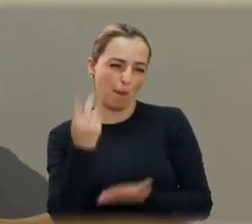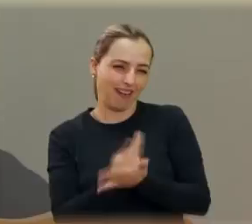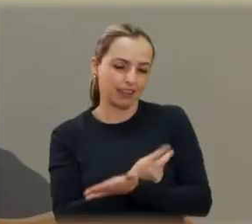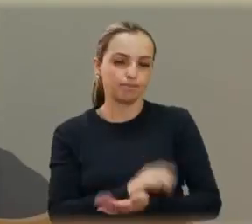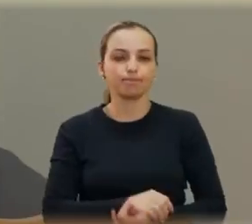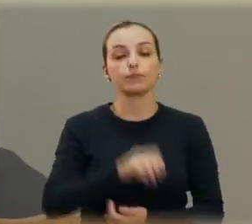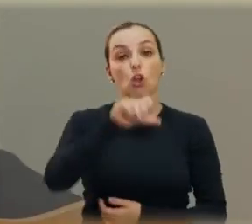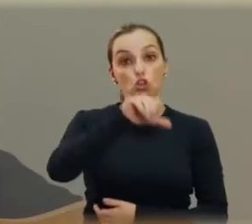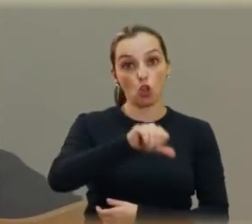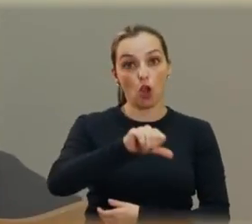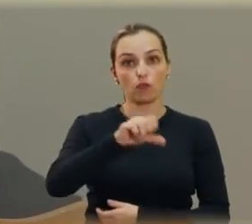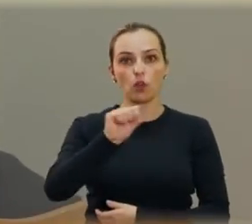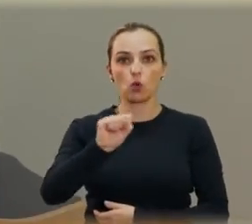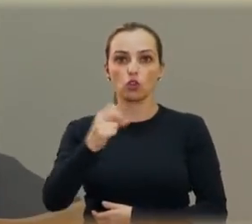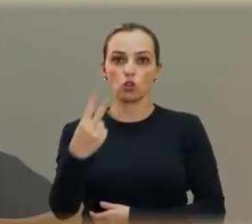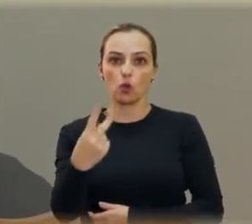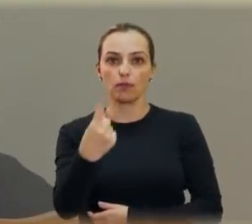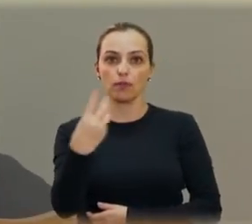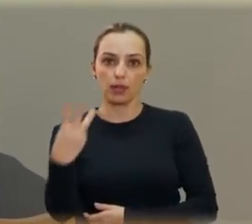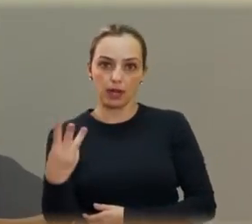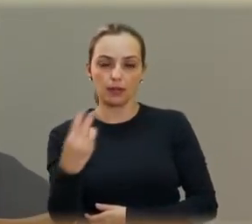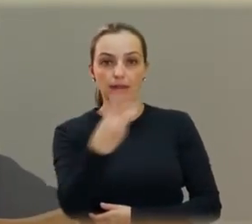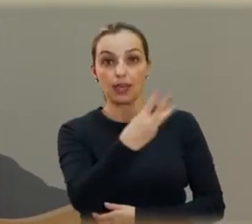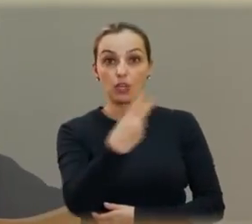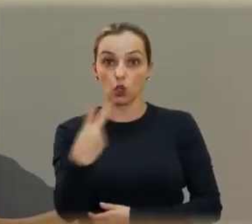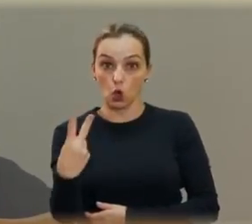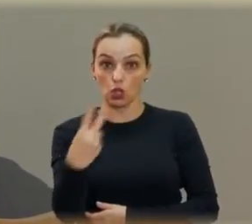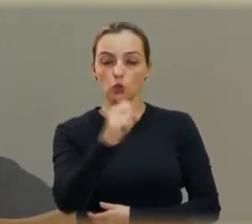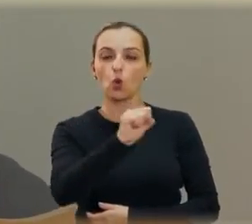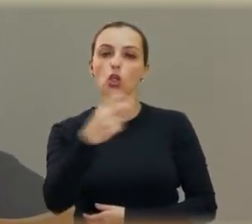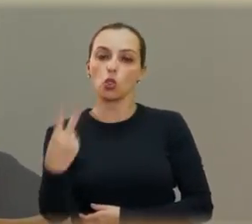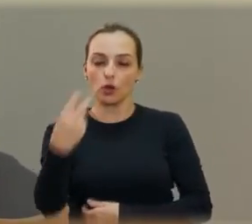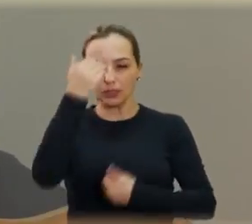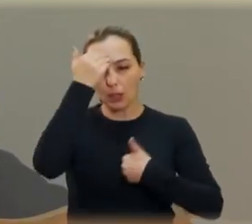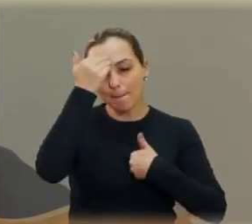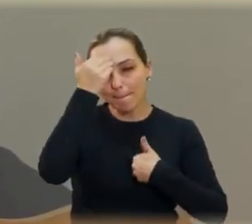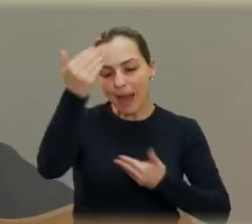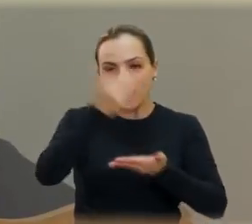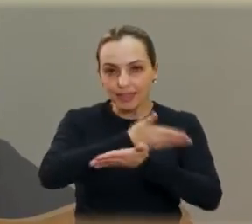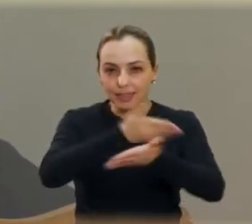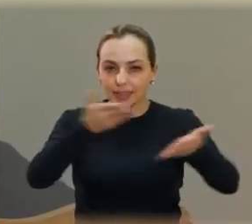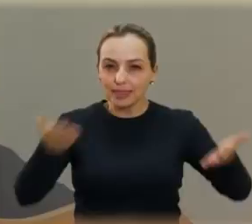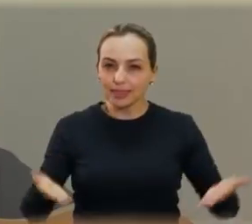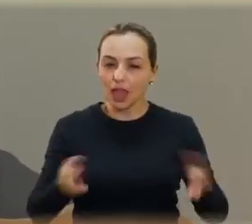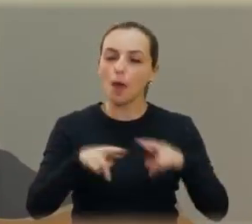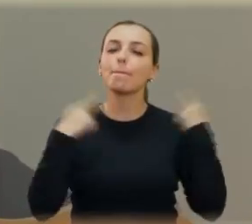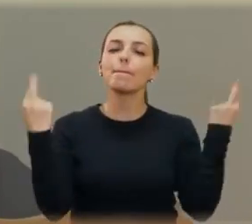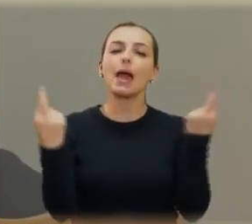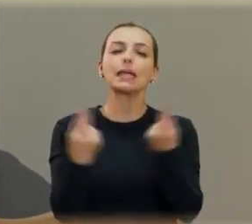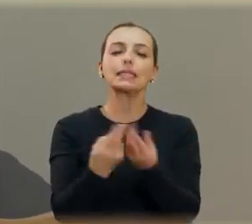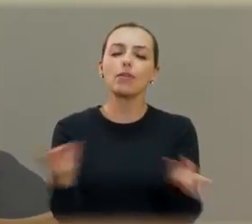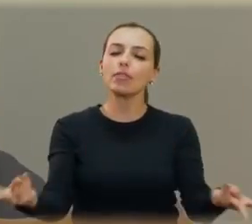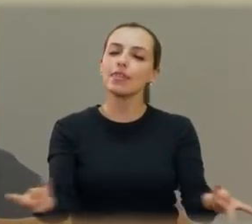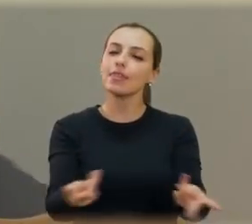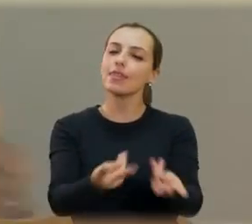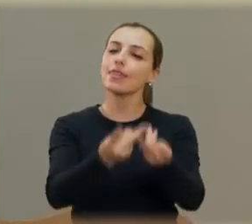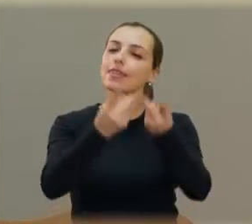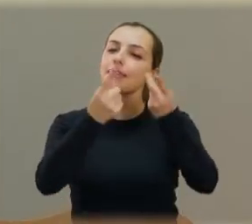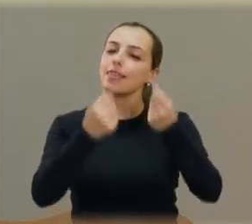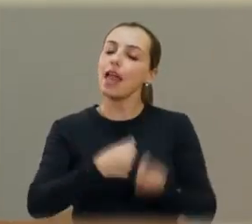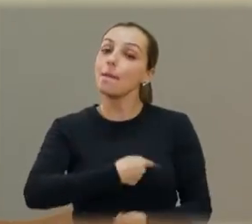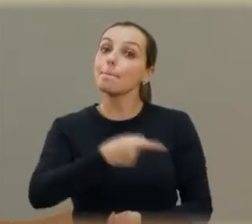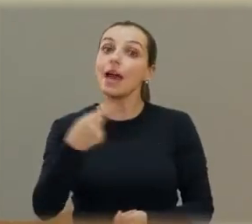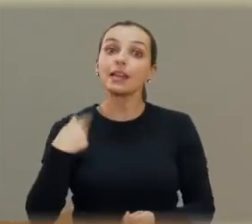982-13-3282. Muito obrigado a todos e uma excelente sessão para todos nós, que